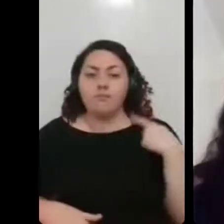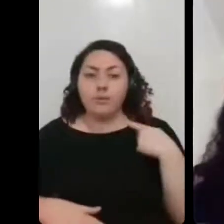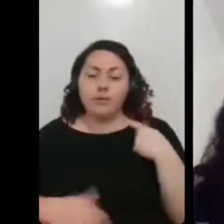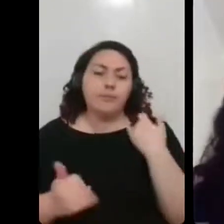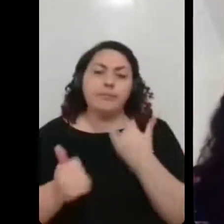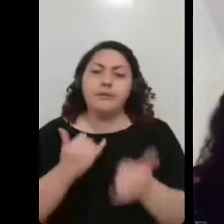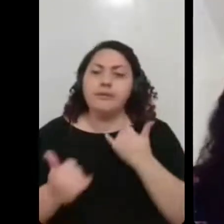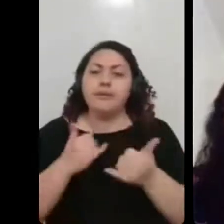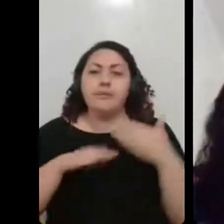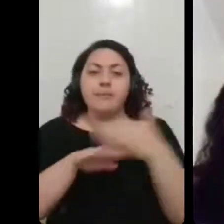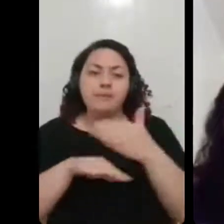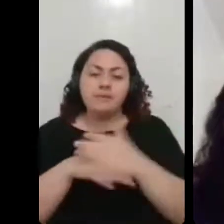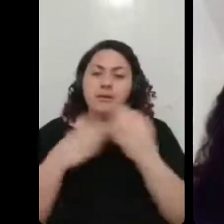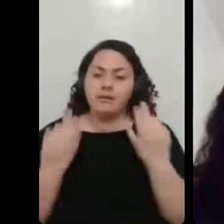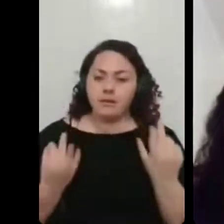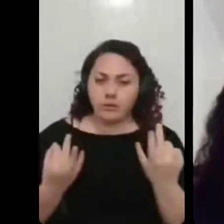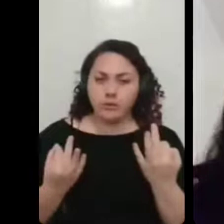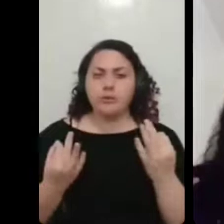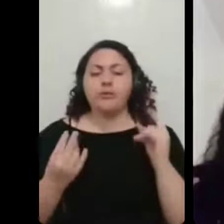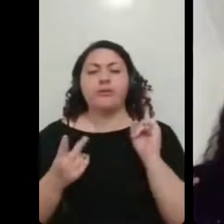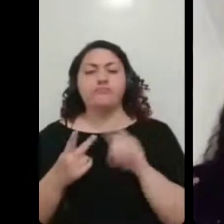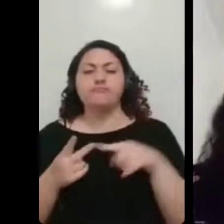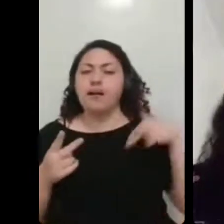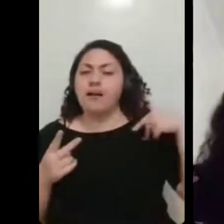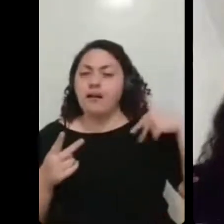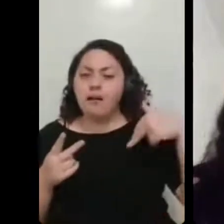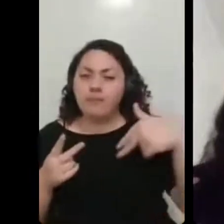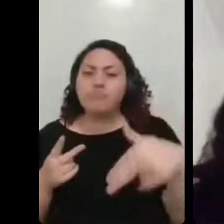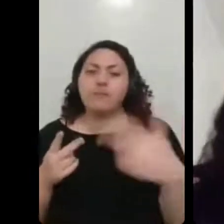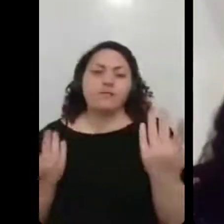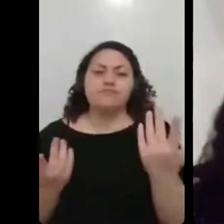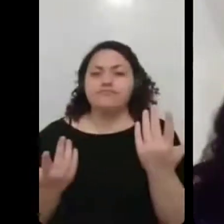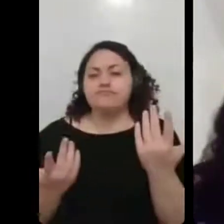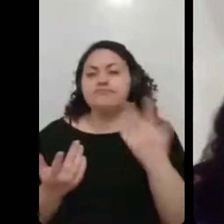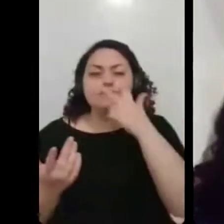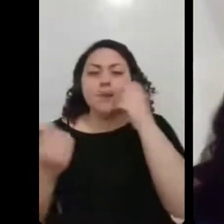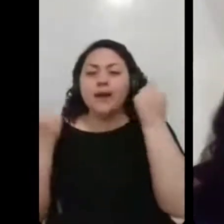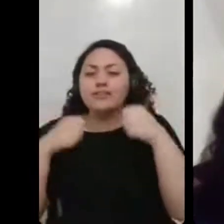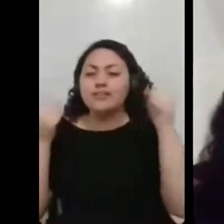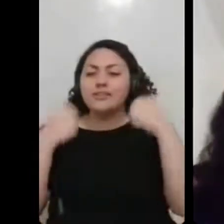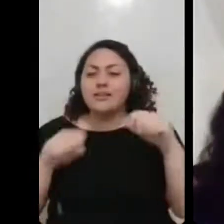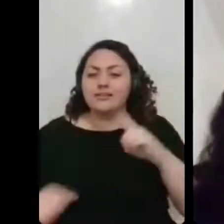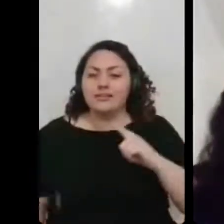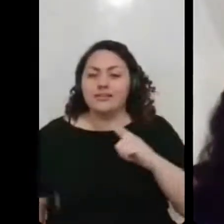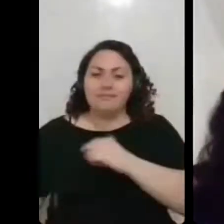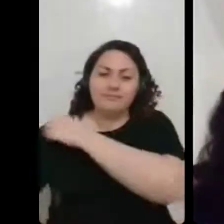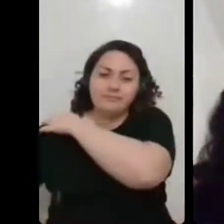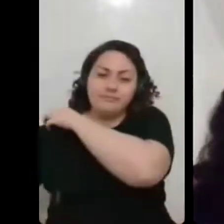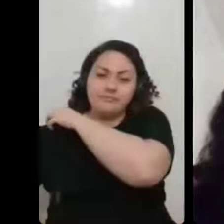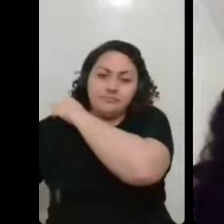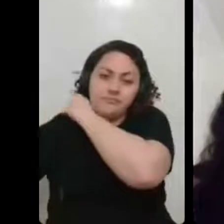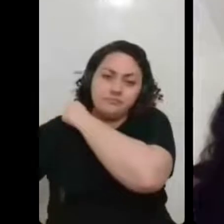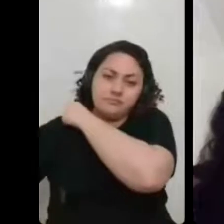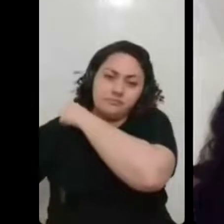ioga, caminhar, alguma atividade, assim, mais aeróbica, né? E